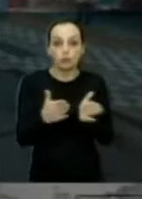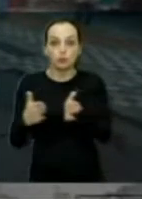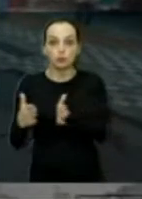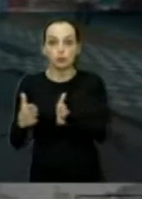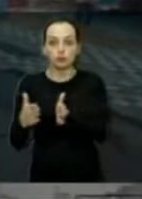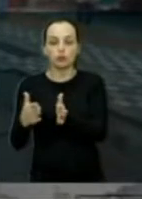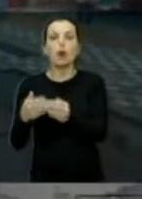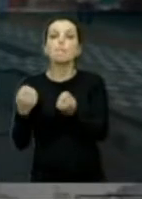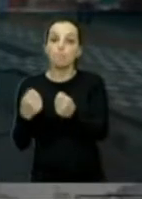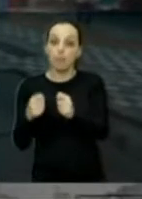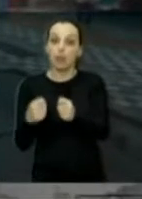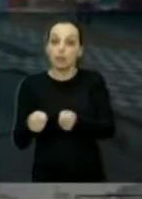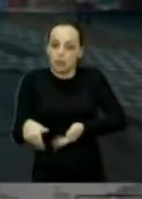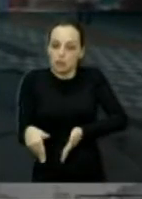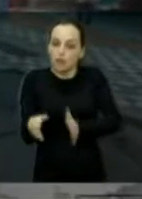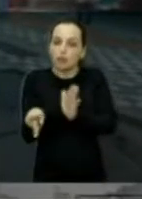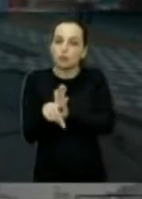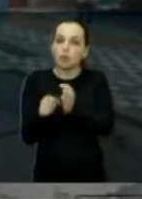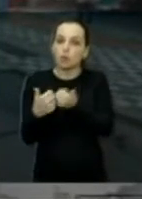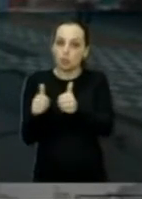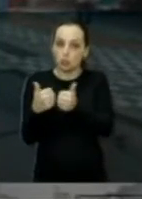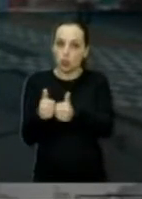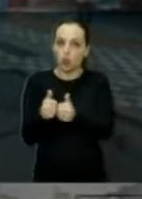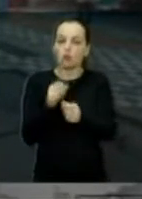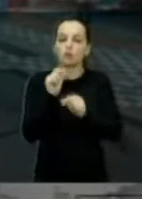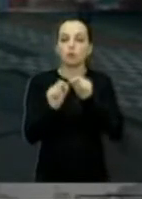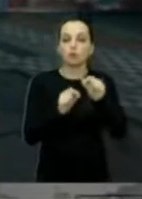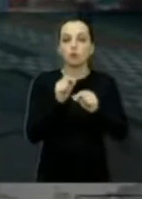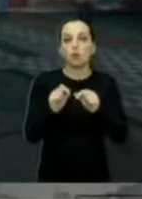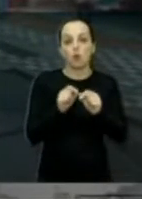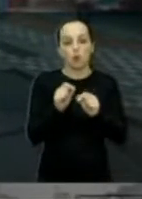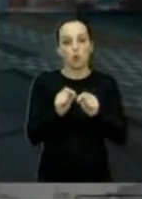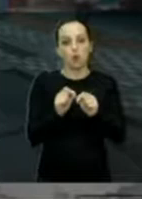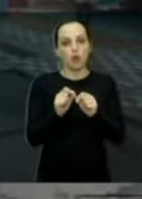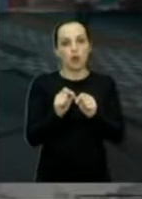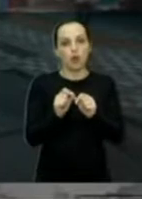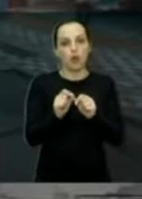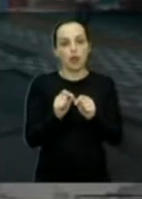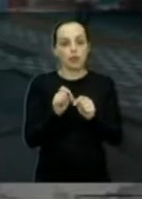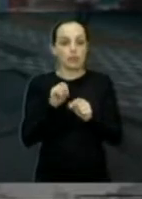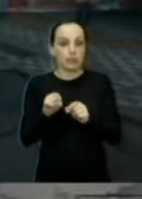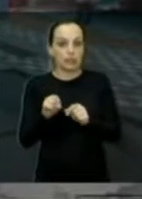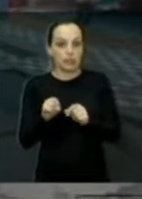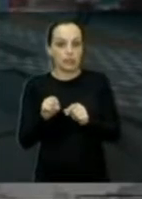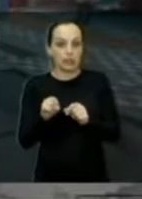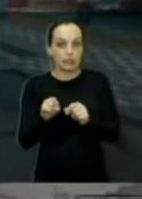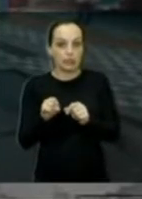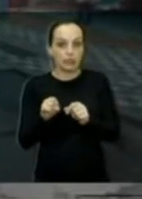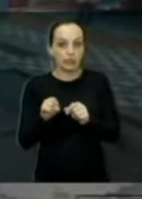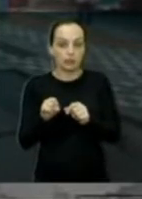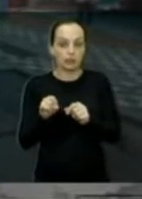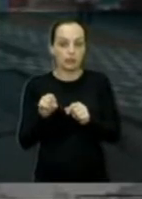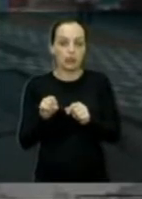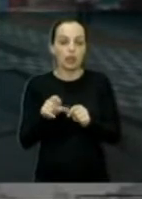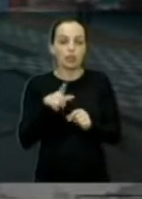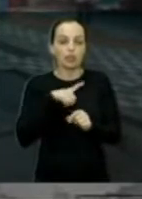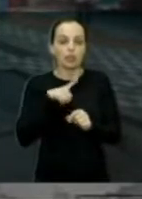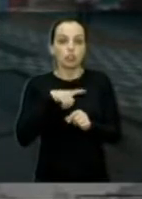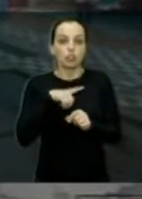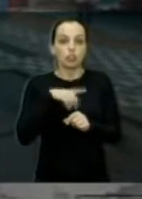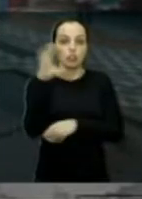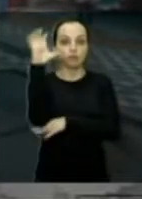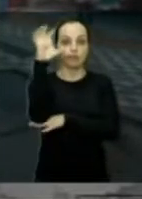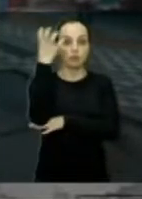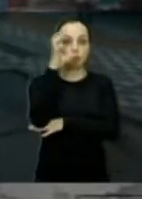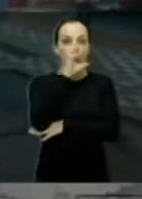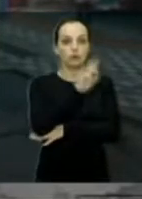tem que passar pela faixa de ônibus. E uma vez que você passava pela faixa de ônibus, tinha instalado ali, havia